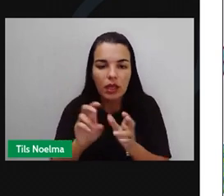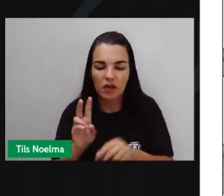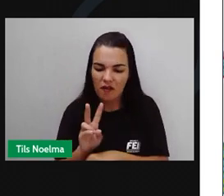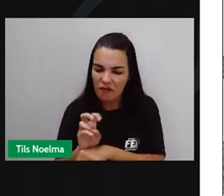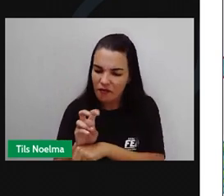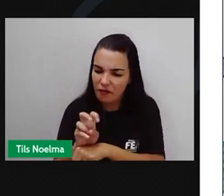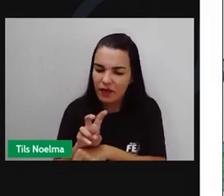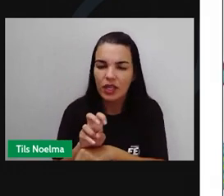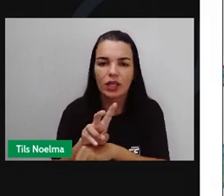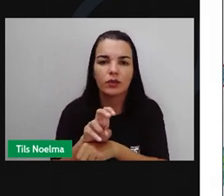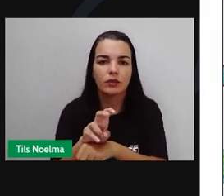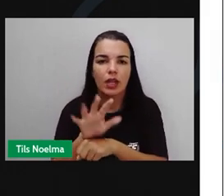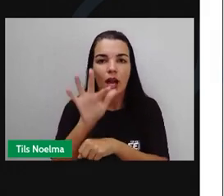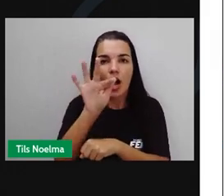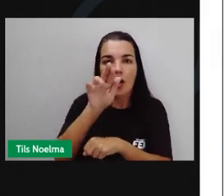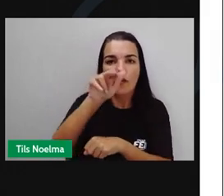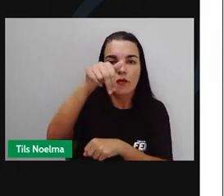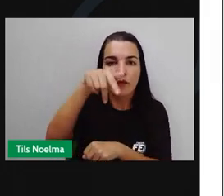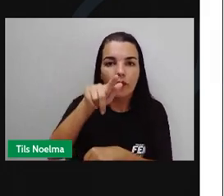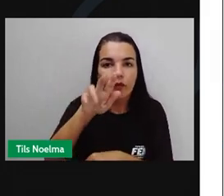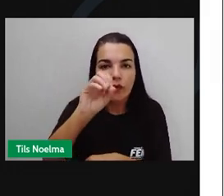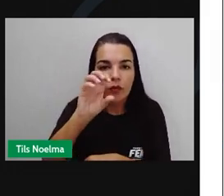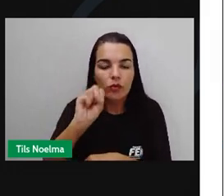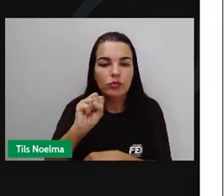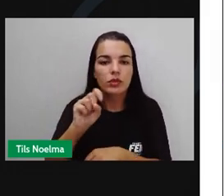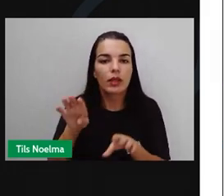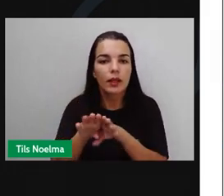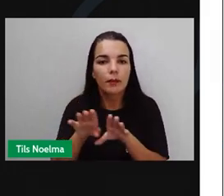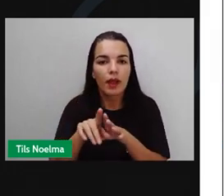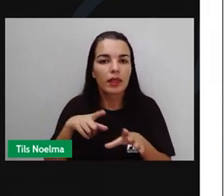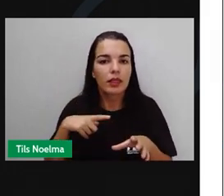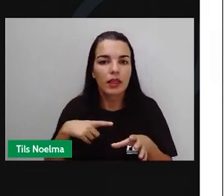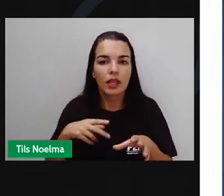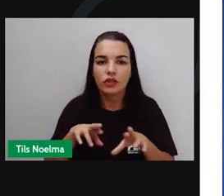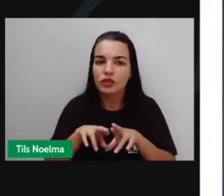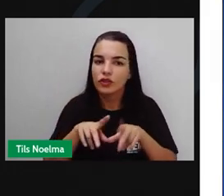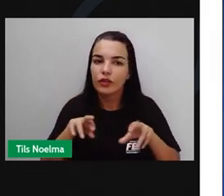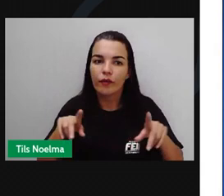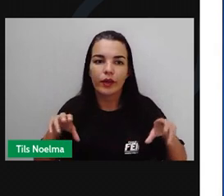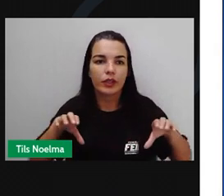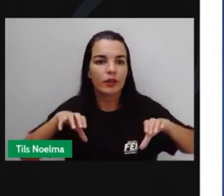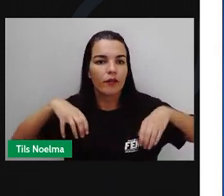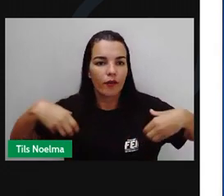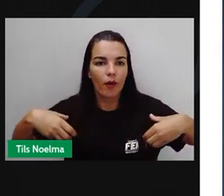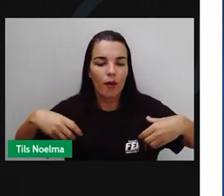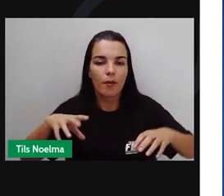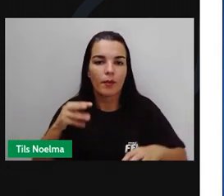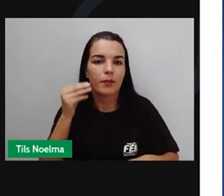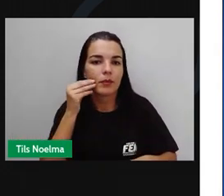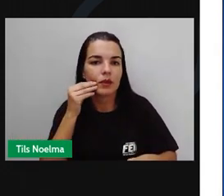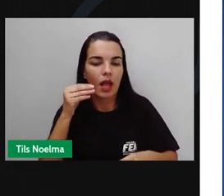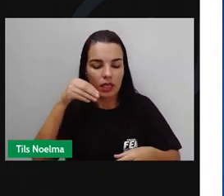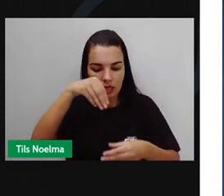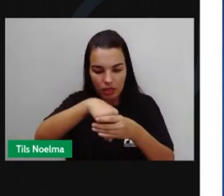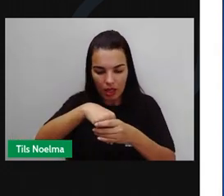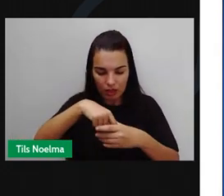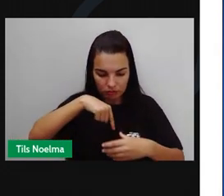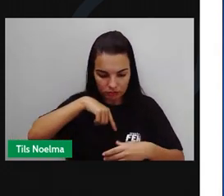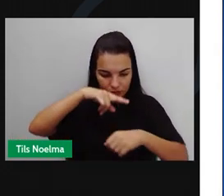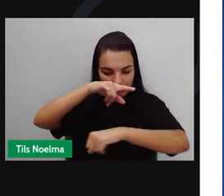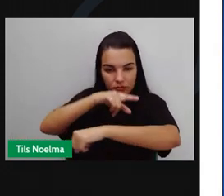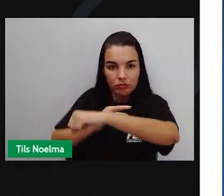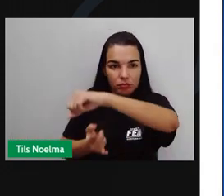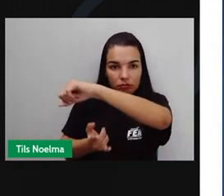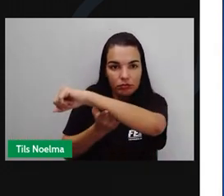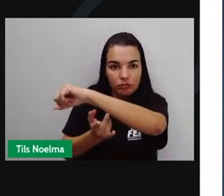os protozoários. Eles podem apresentar diferentes formatos. Existem micro-organismos dentro do nosso intestino que